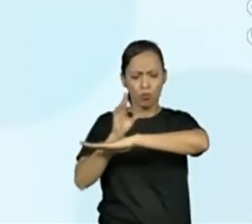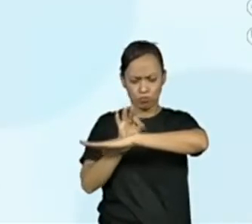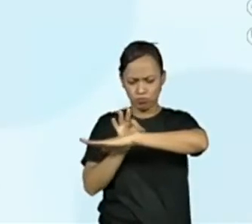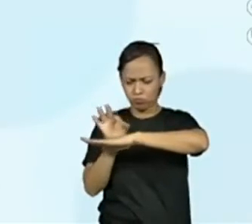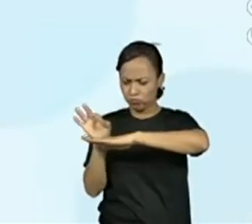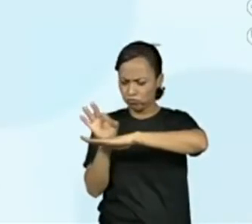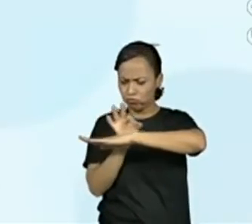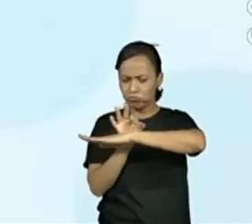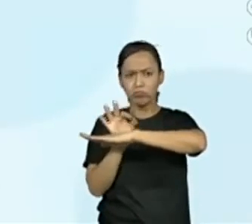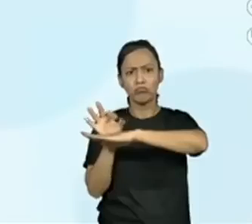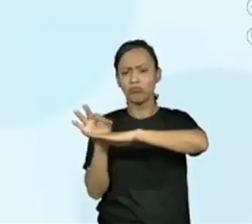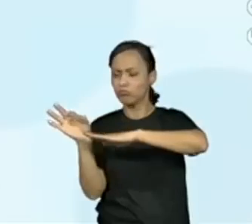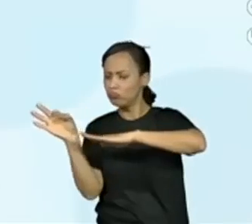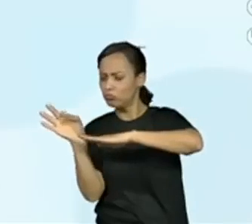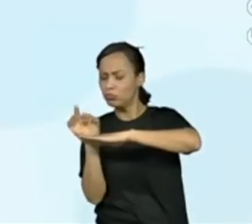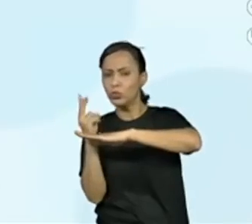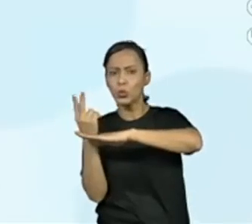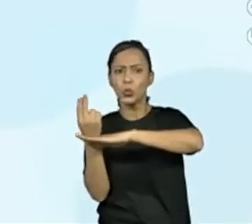Ele partiu de 50.